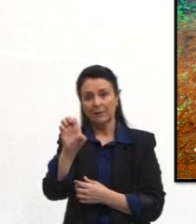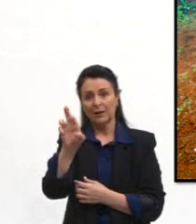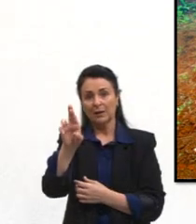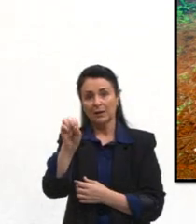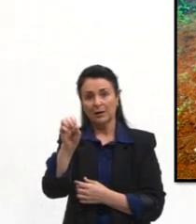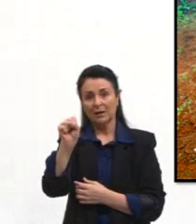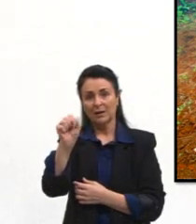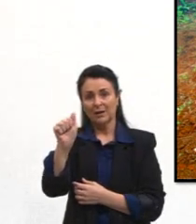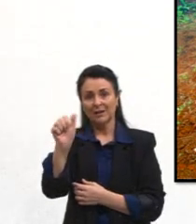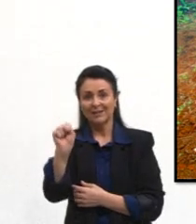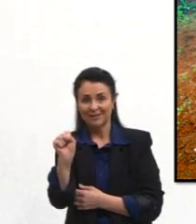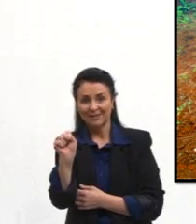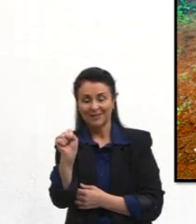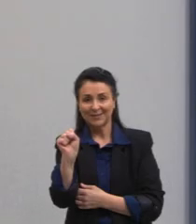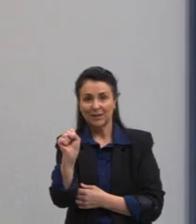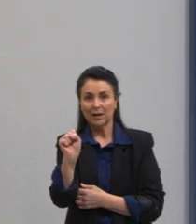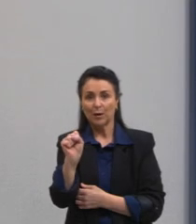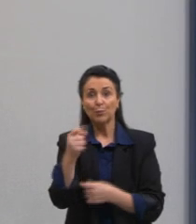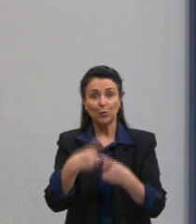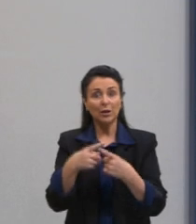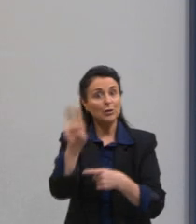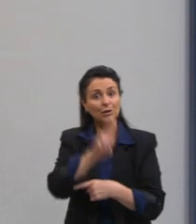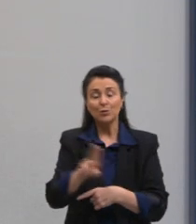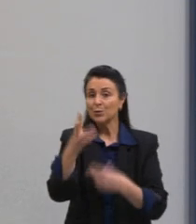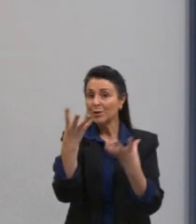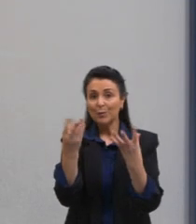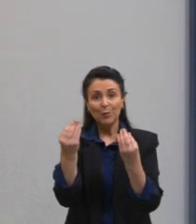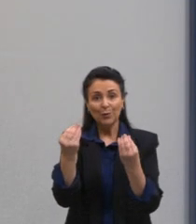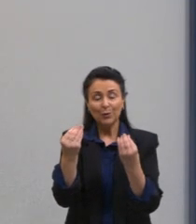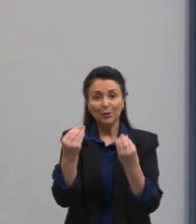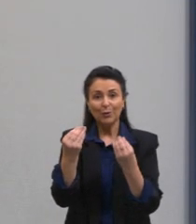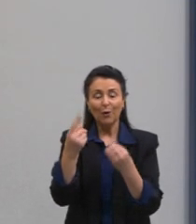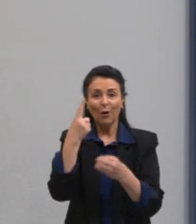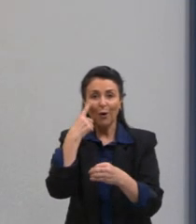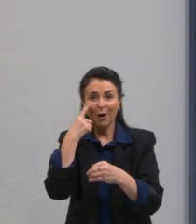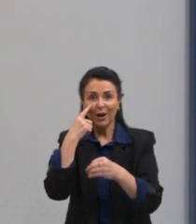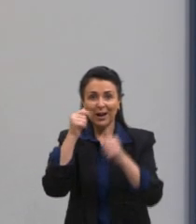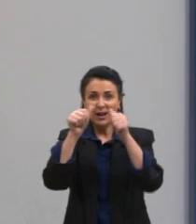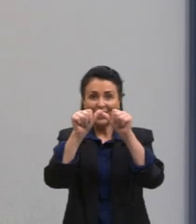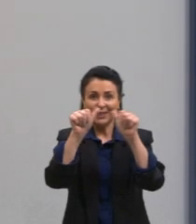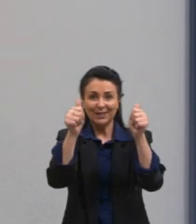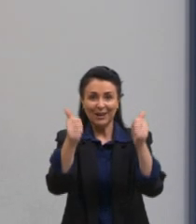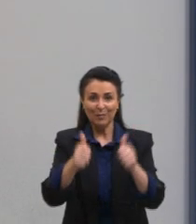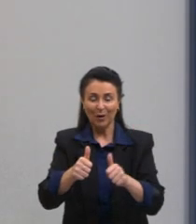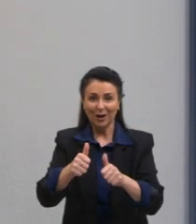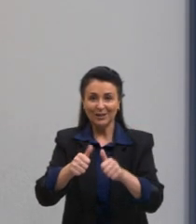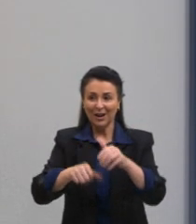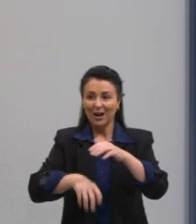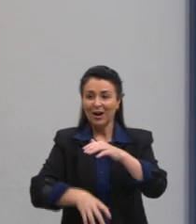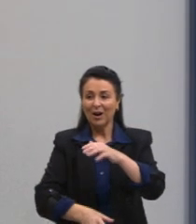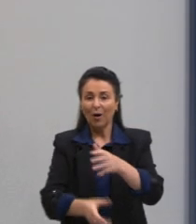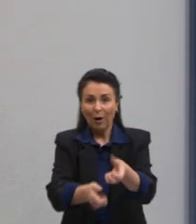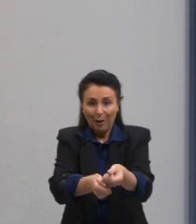mais, que a gente se alimenta bastante. Ali na imagem, nós vemos uma mandioca.